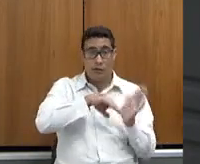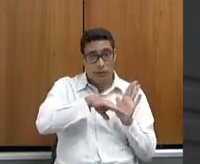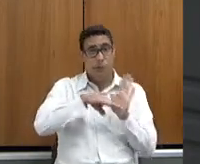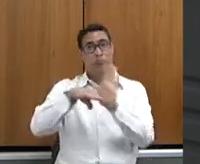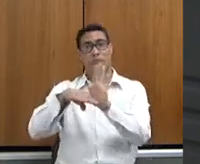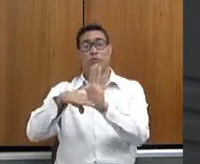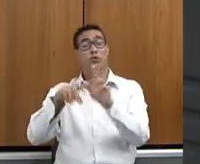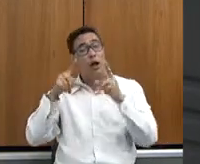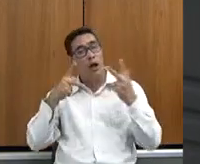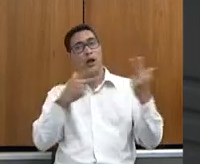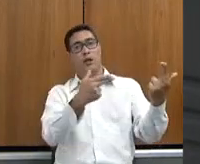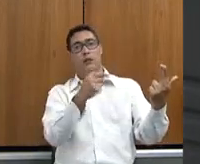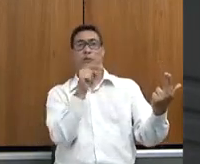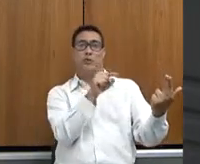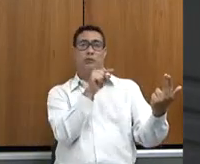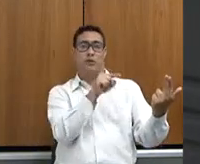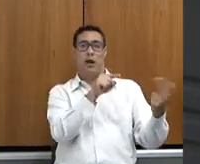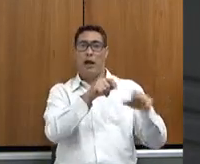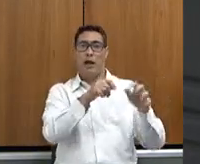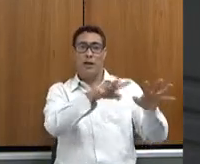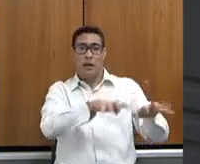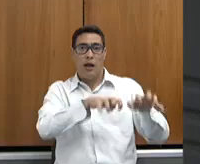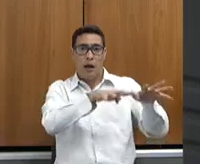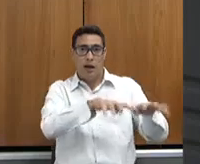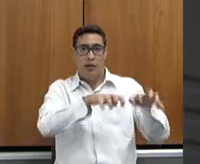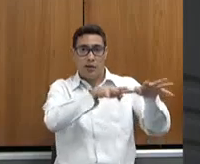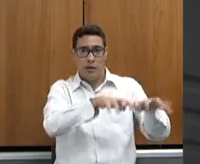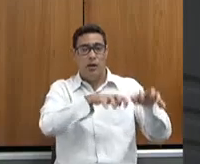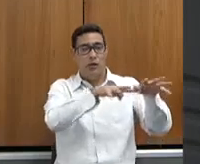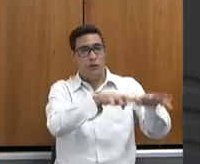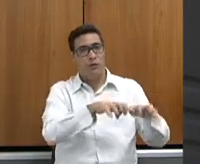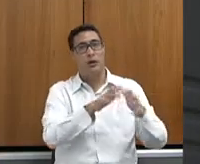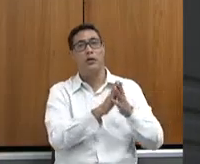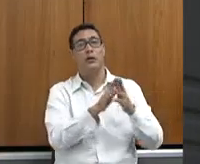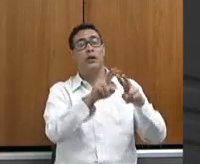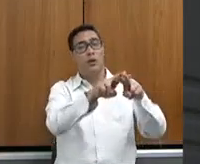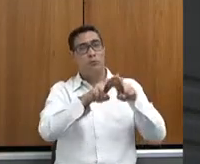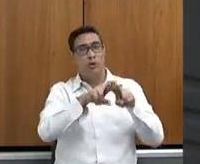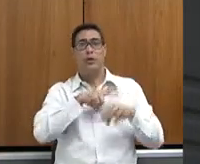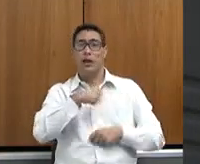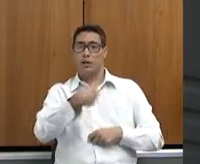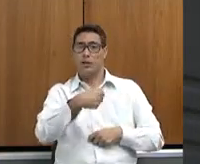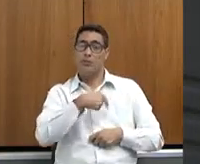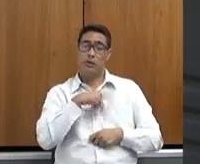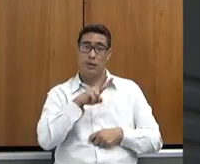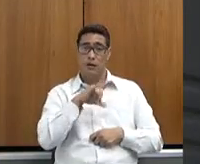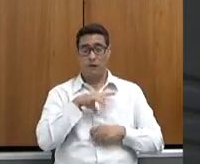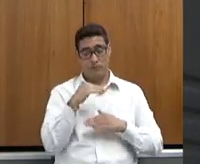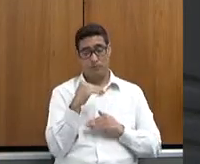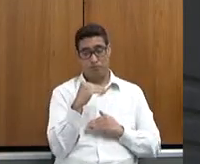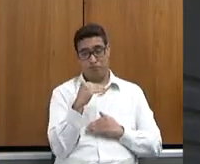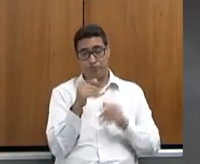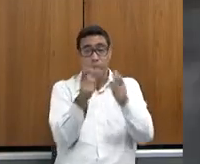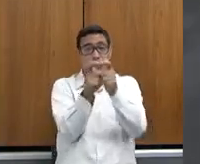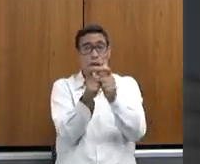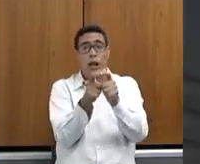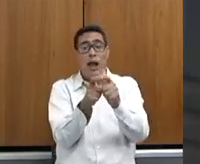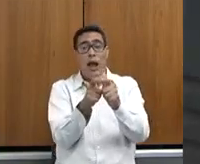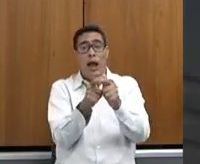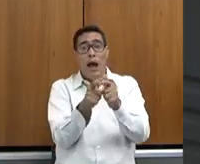sensibilizadas para poder ampliar a questão do prazo, dos pagamentos do